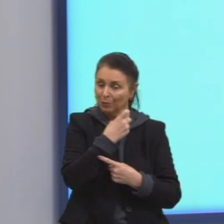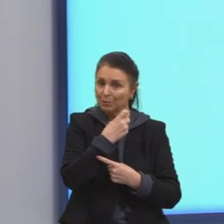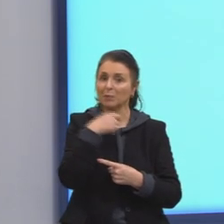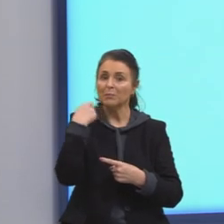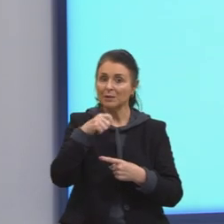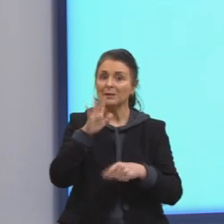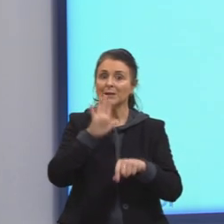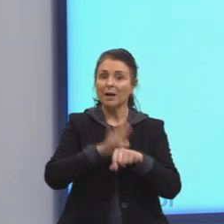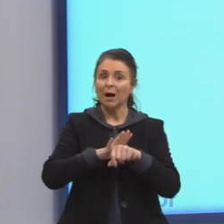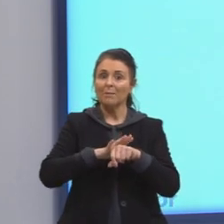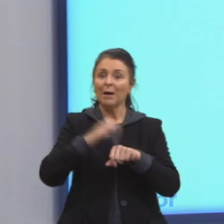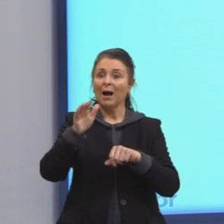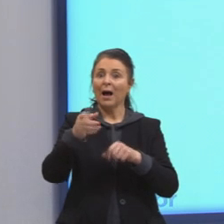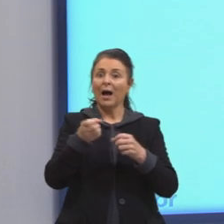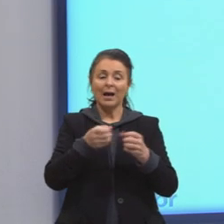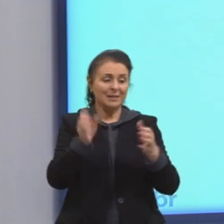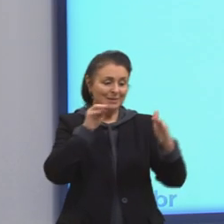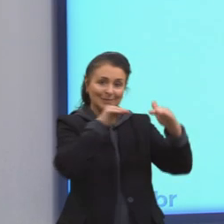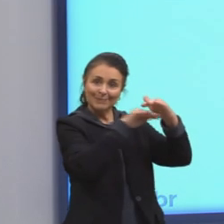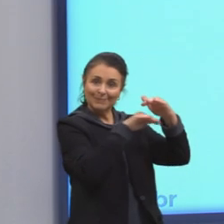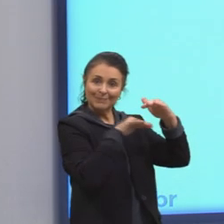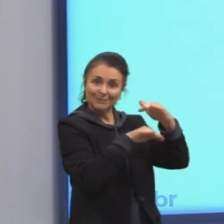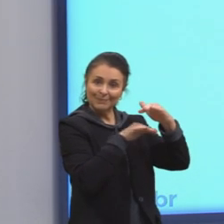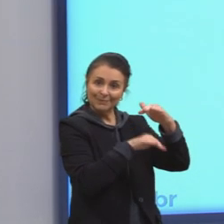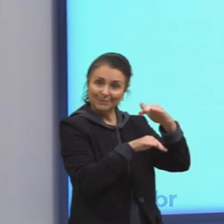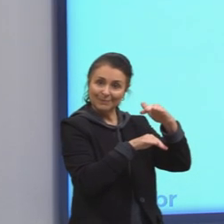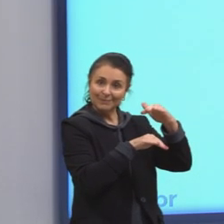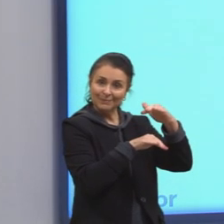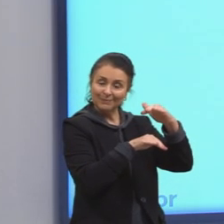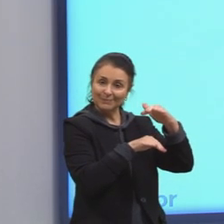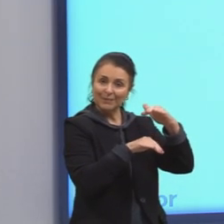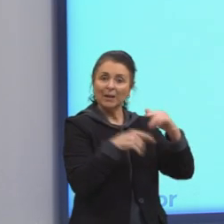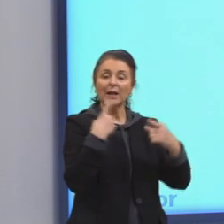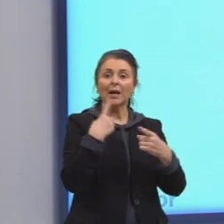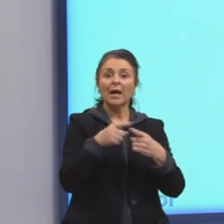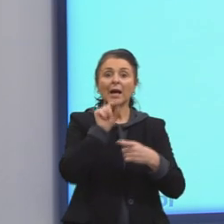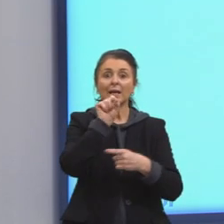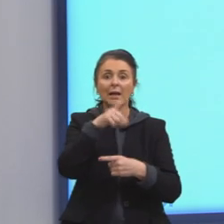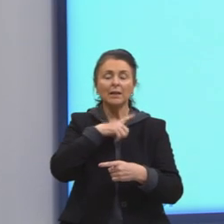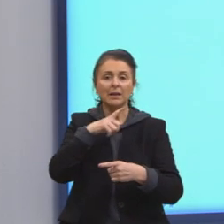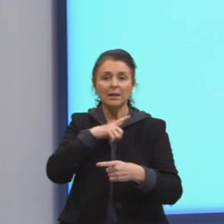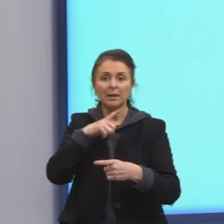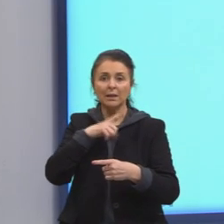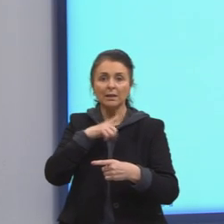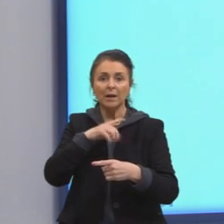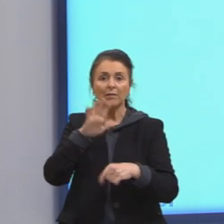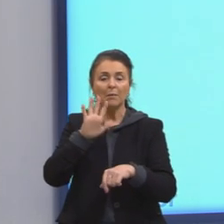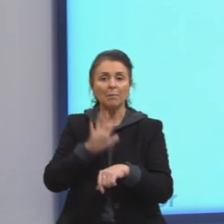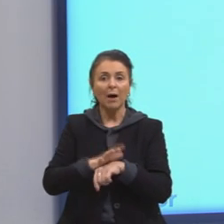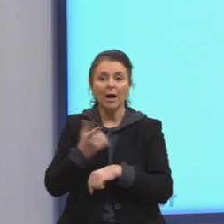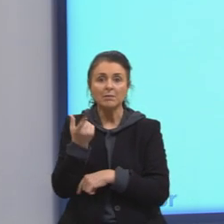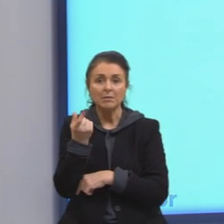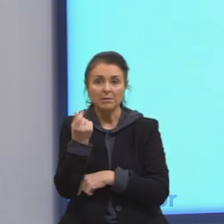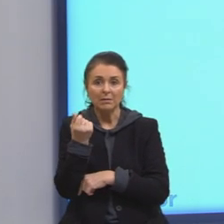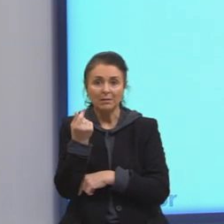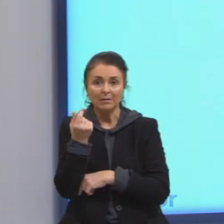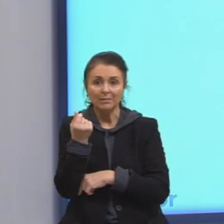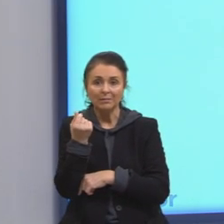sendo que a maior reposição é daquele que teve maior arrecadação em dinheiro.